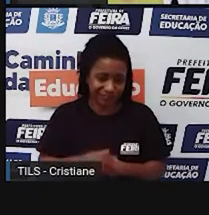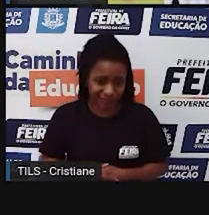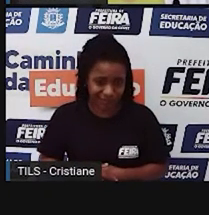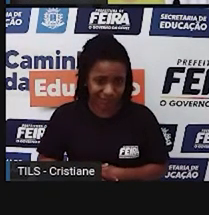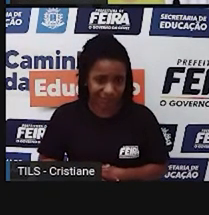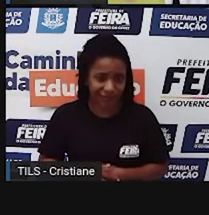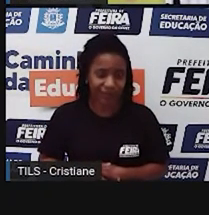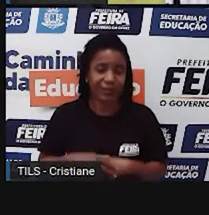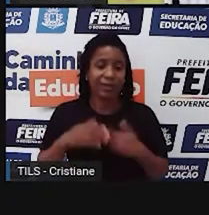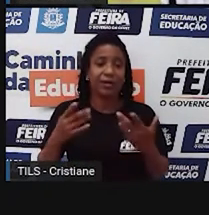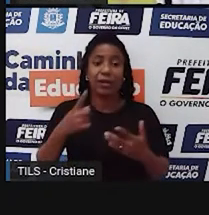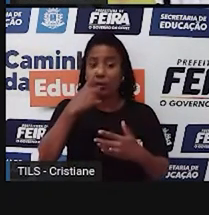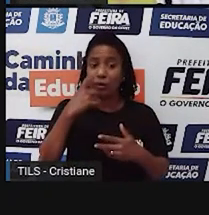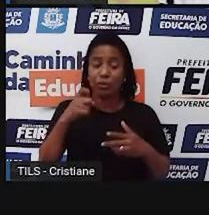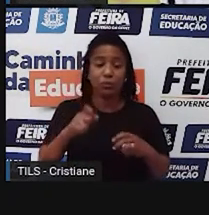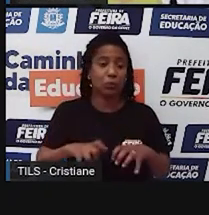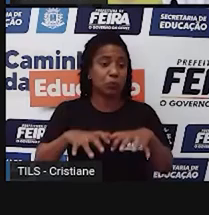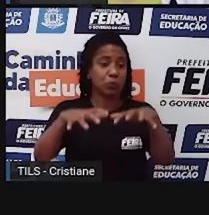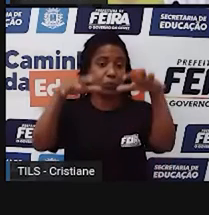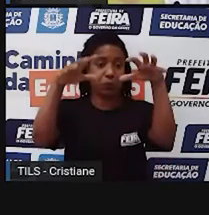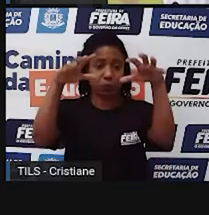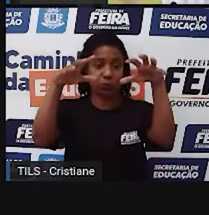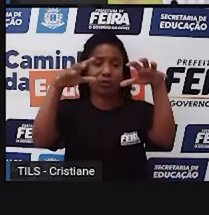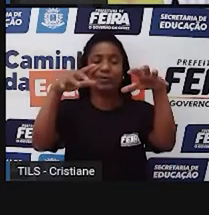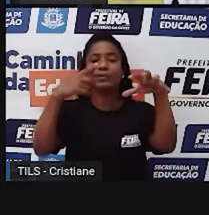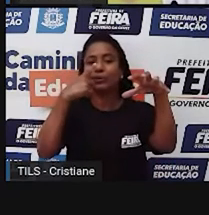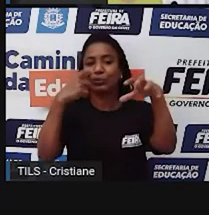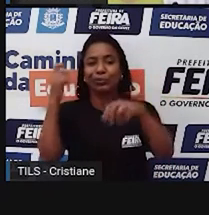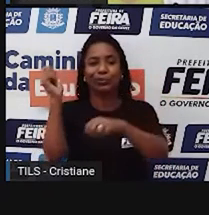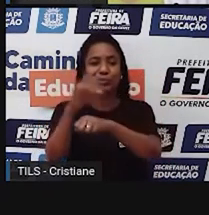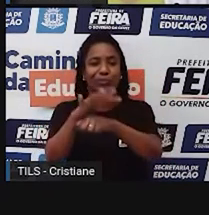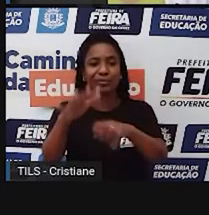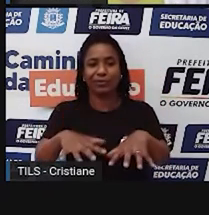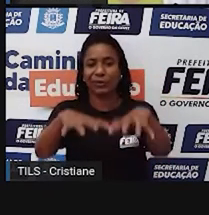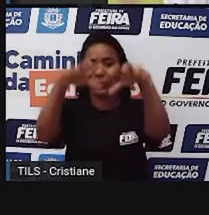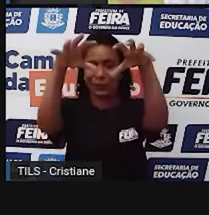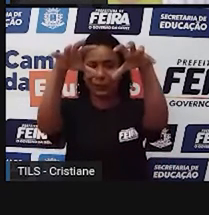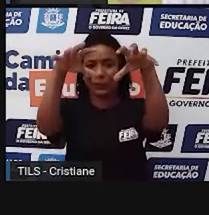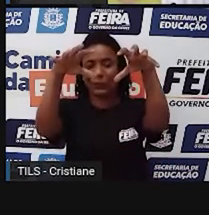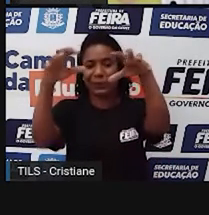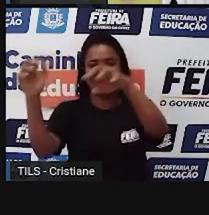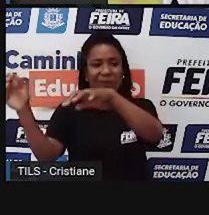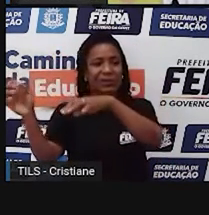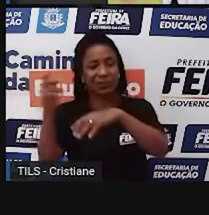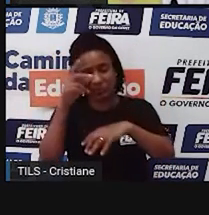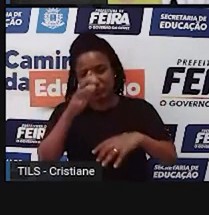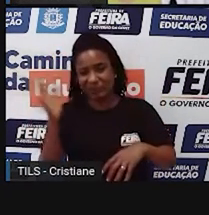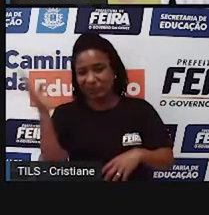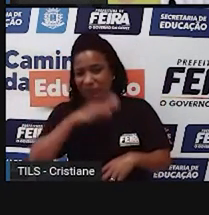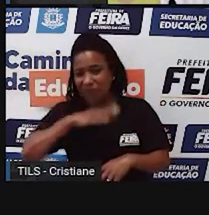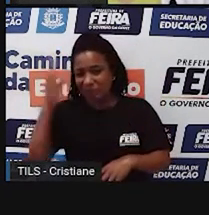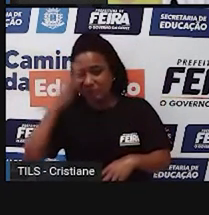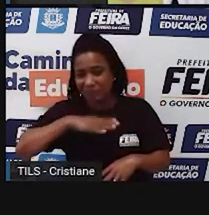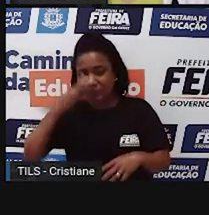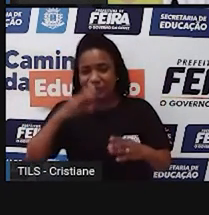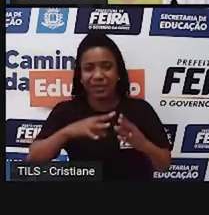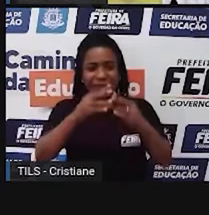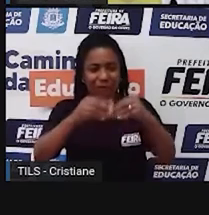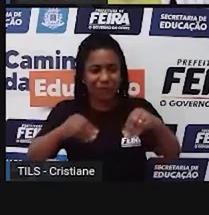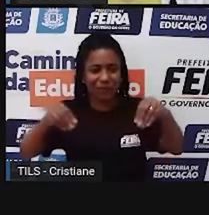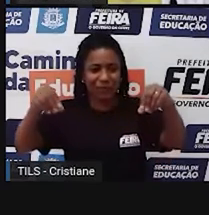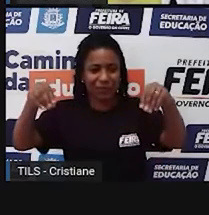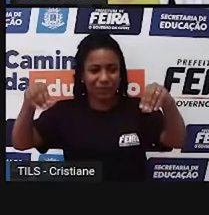E, consequentemente, o resto disso tem que ser jogado aonde? A céu aberto, na natureza, e vai contaminando o solo,